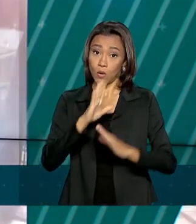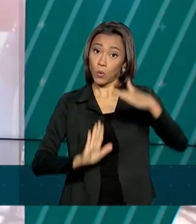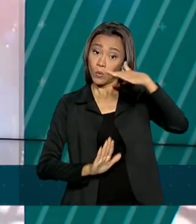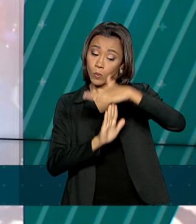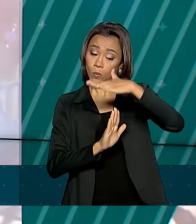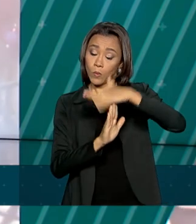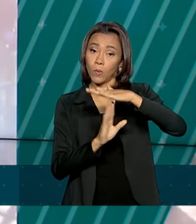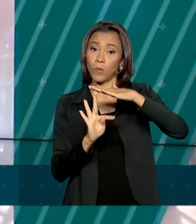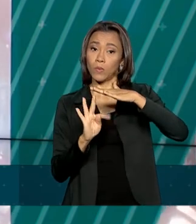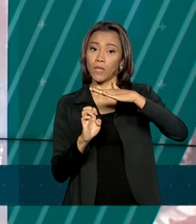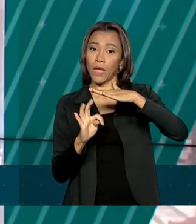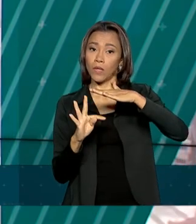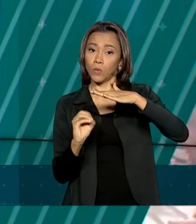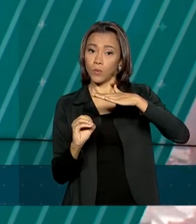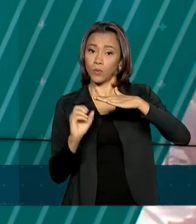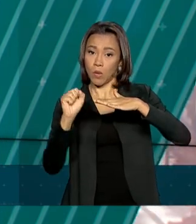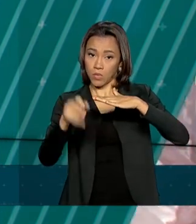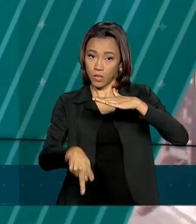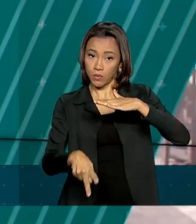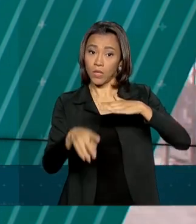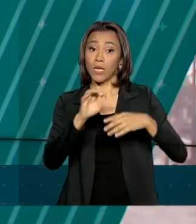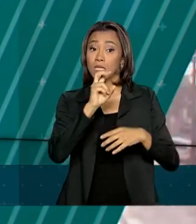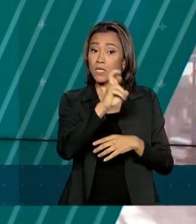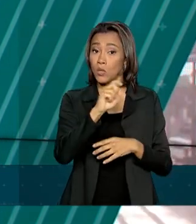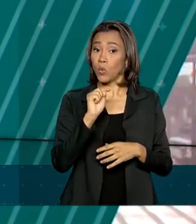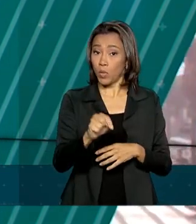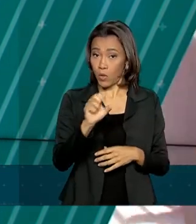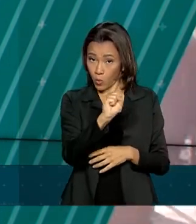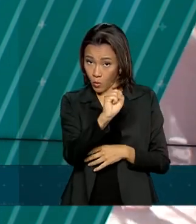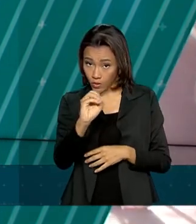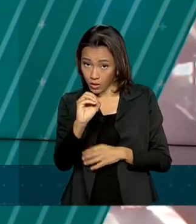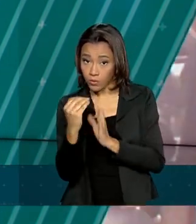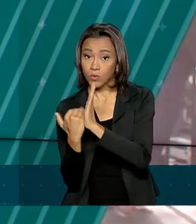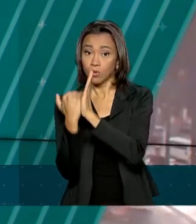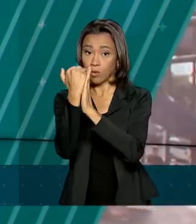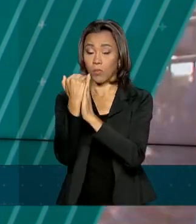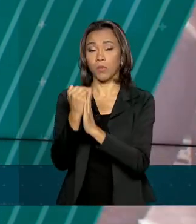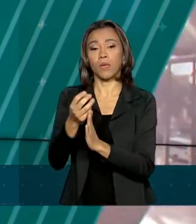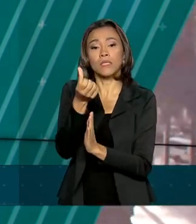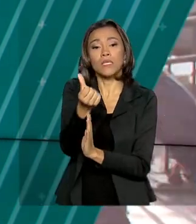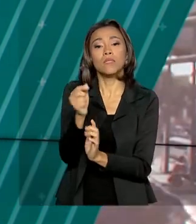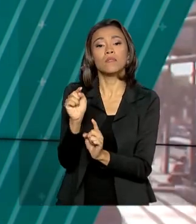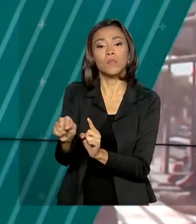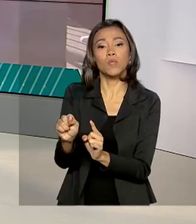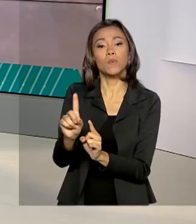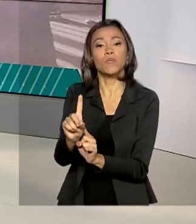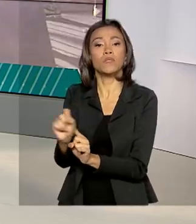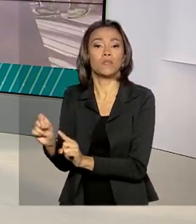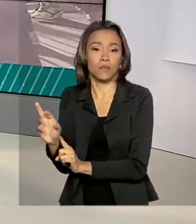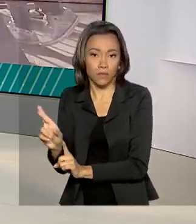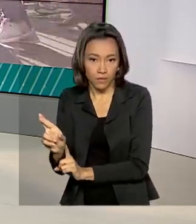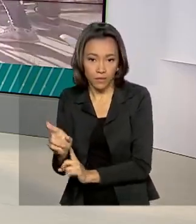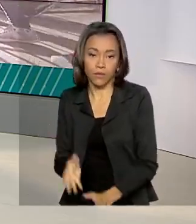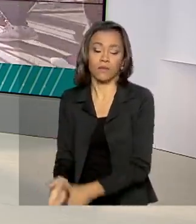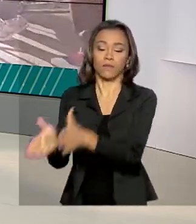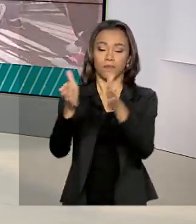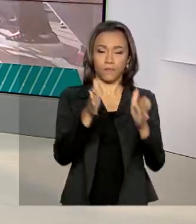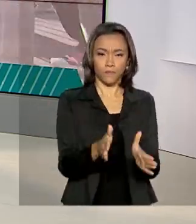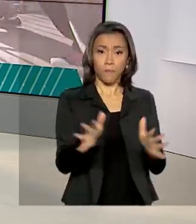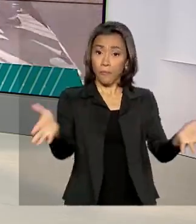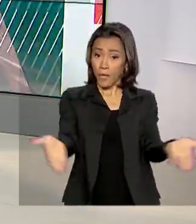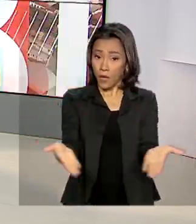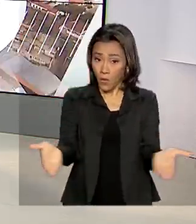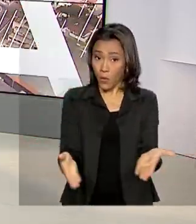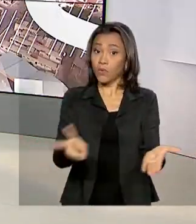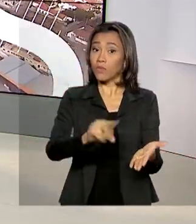teto do INSS passa de R$ 5.800 para R 6.100. E hoje deve ser